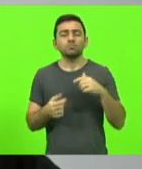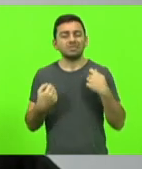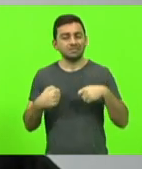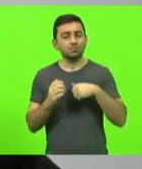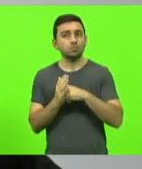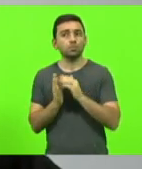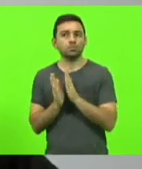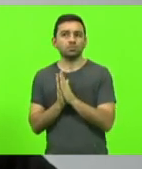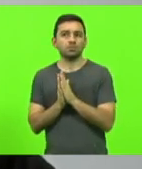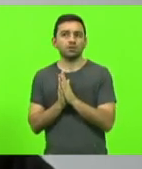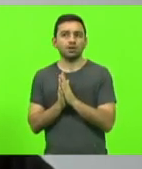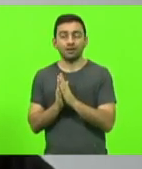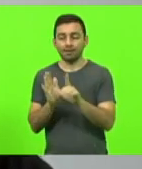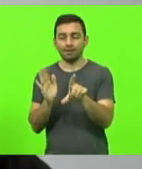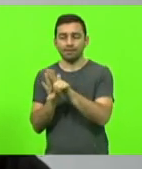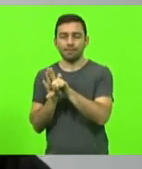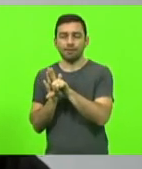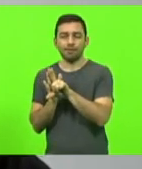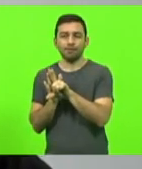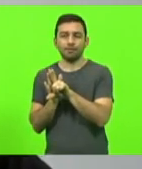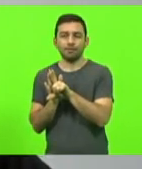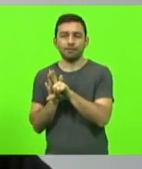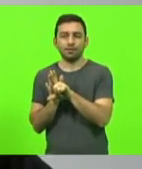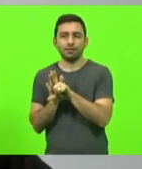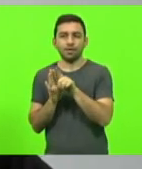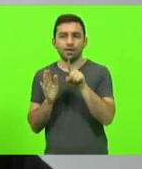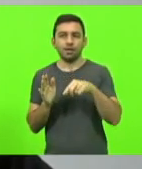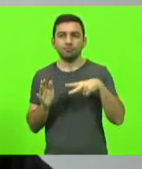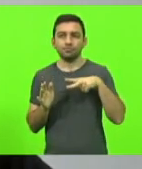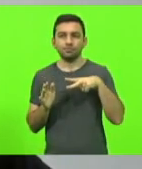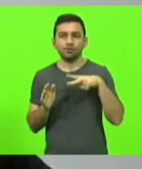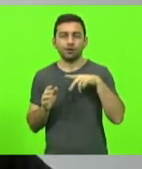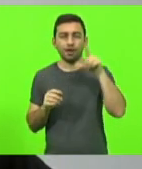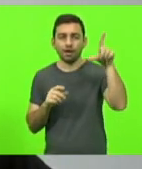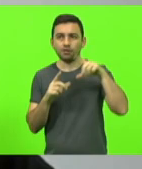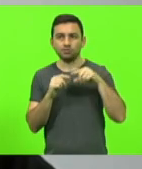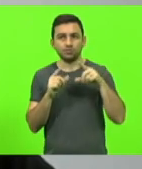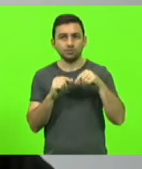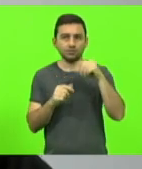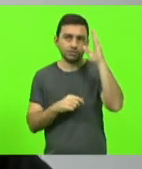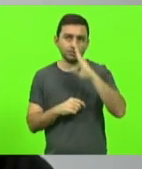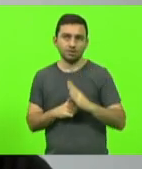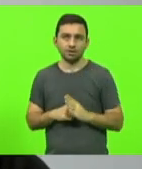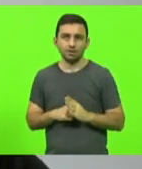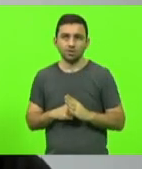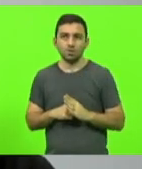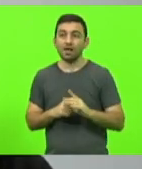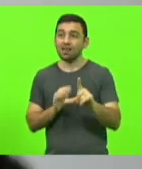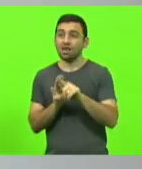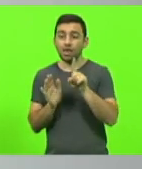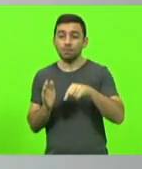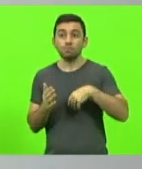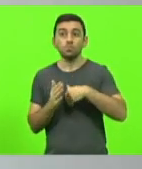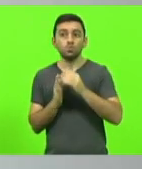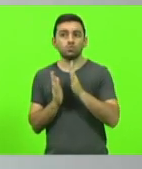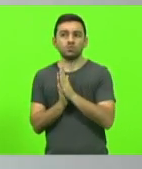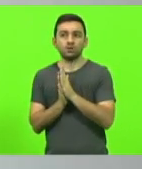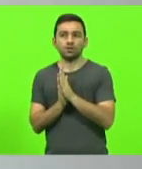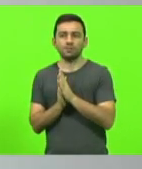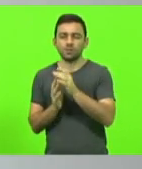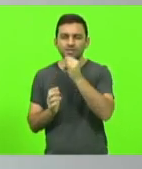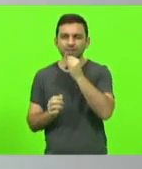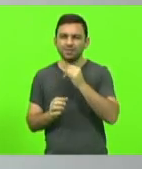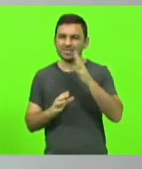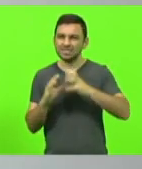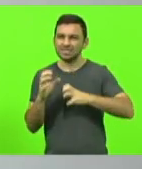estamos trabalhando com lei penal, lei penal é privativo do Congresso Nacional, nós estamos trabalhando com multa. A rinha de galo,